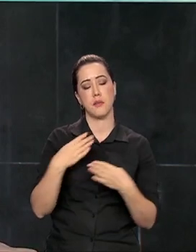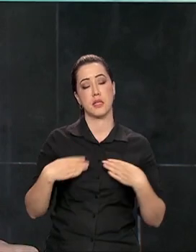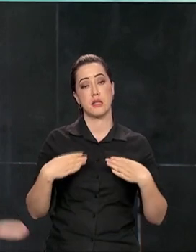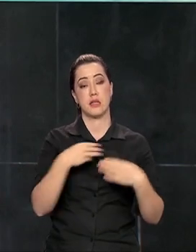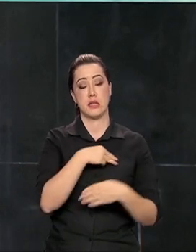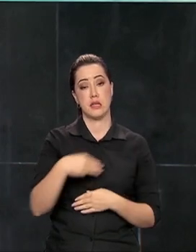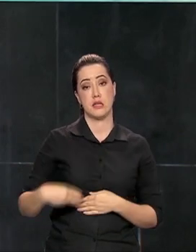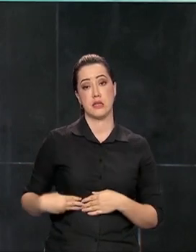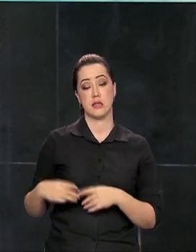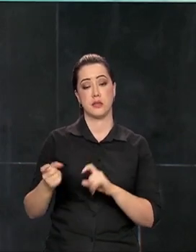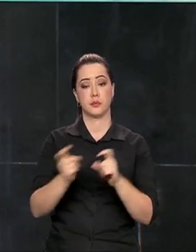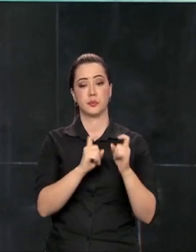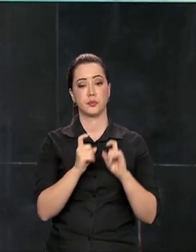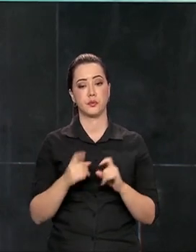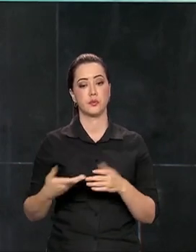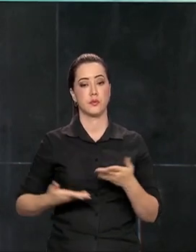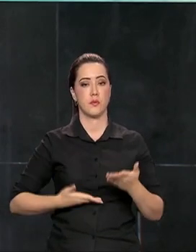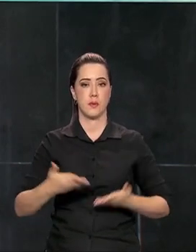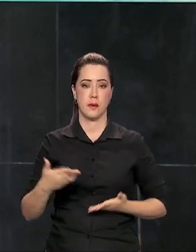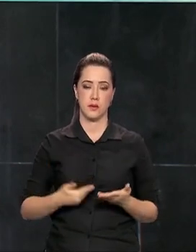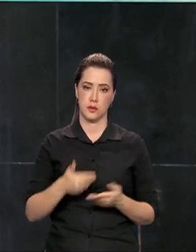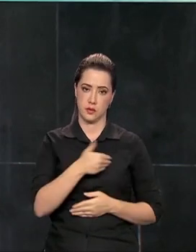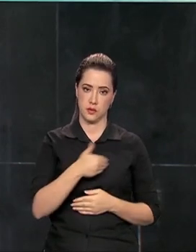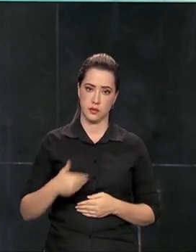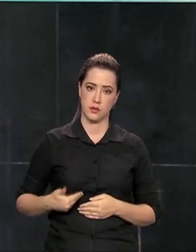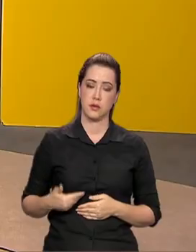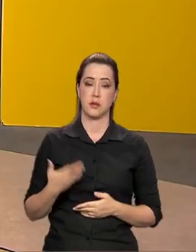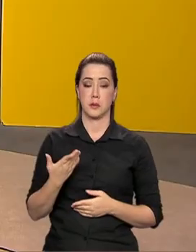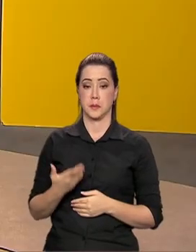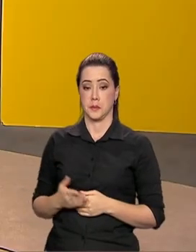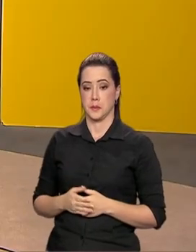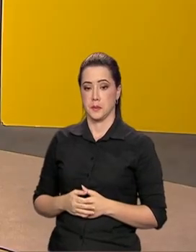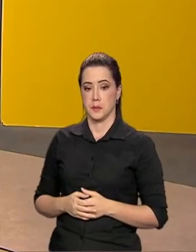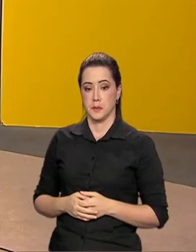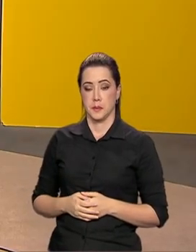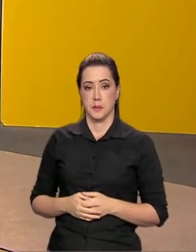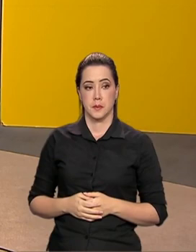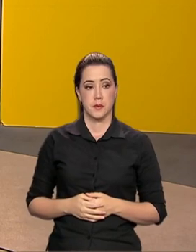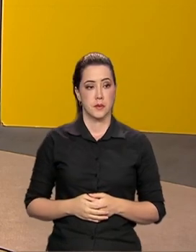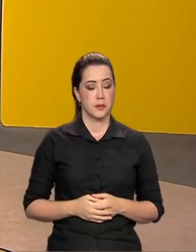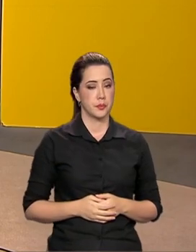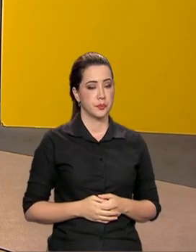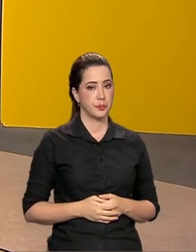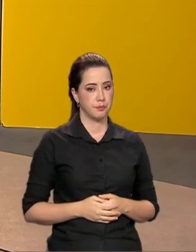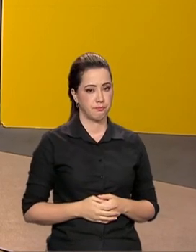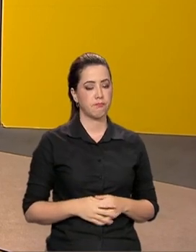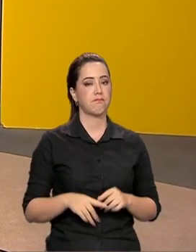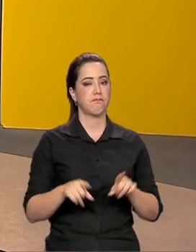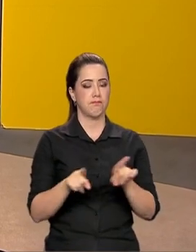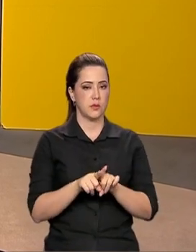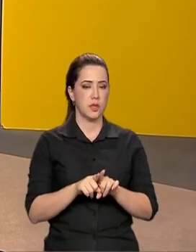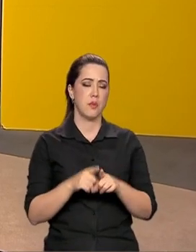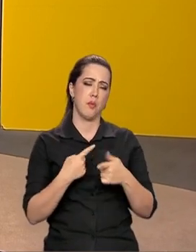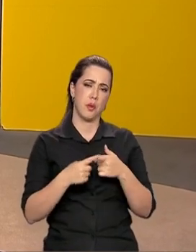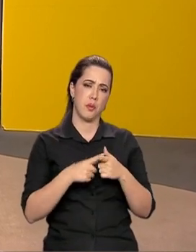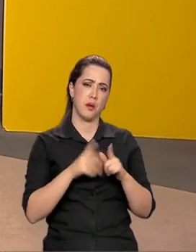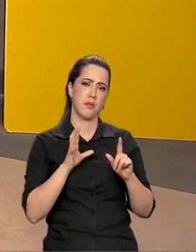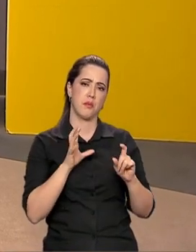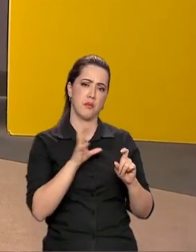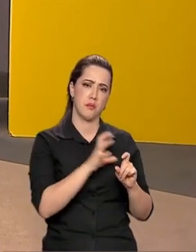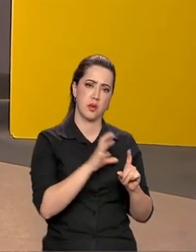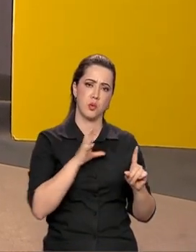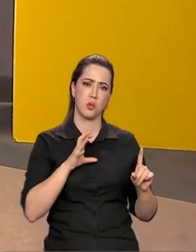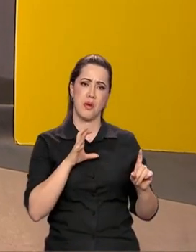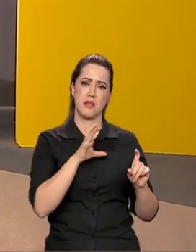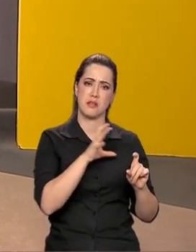Gestão e da Inovação em Serviços Públicos, Ester Dweck. E olha, além do problema do assédio que foi tratado aí nessa